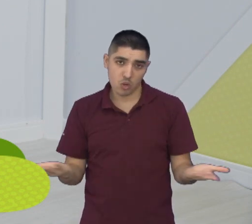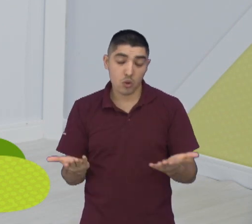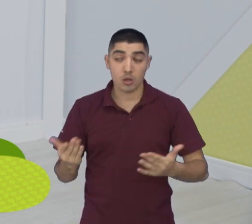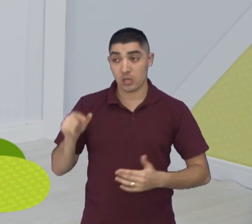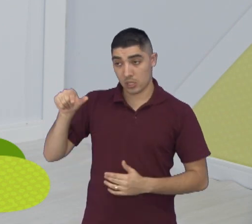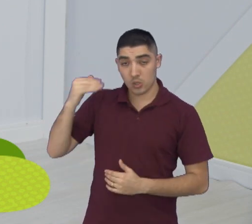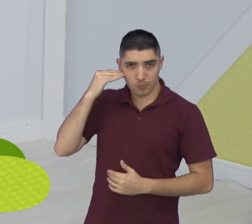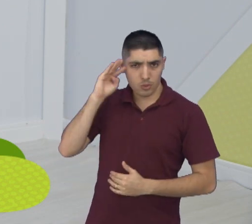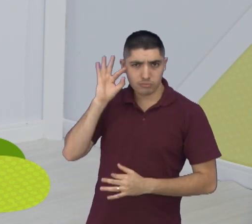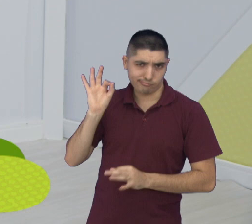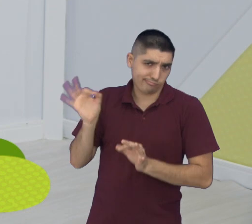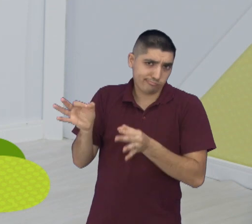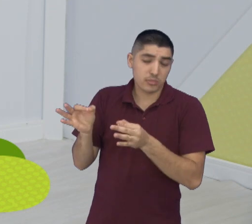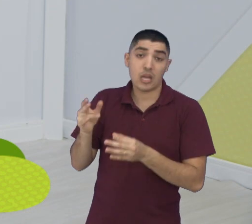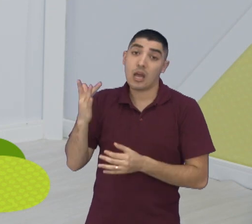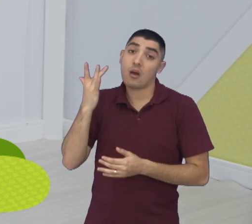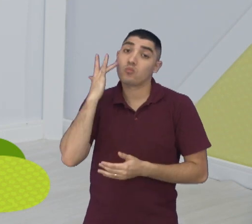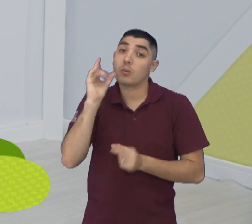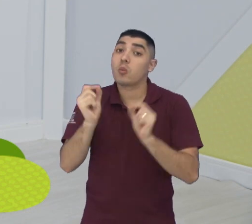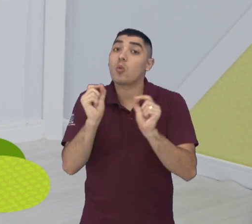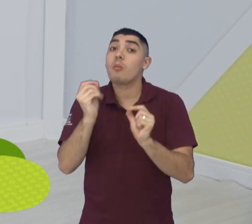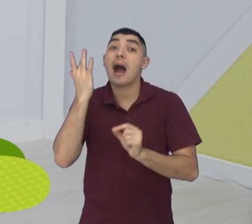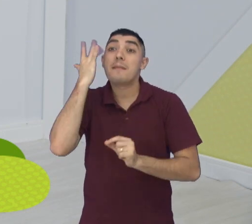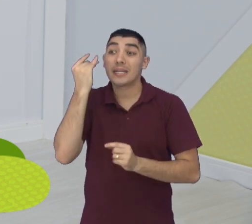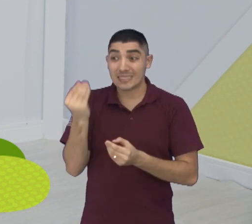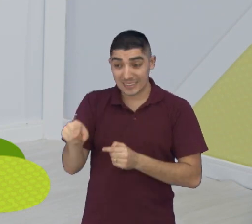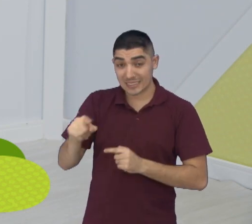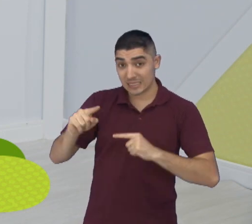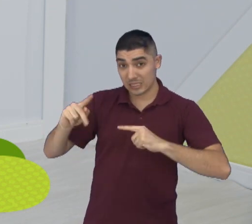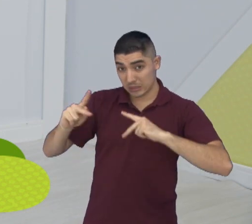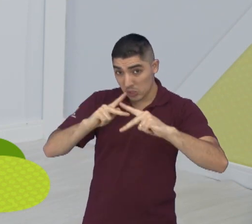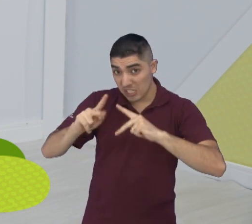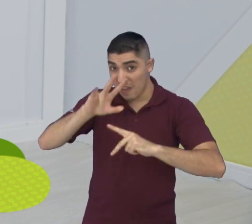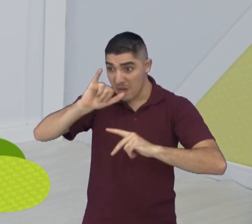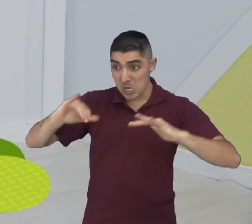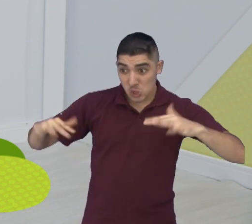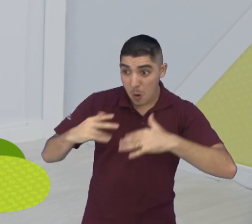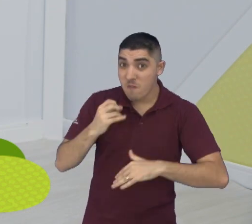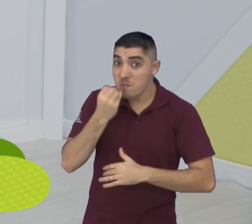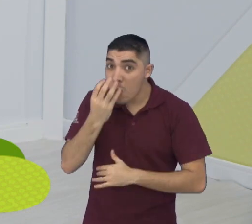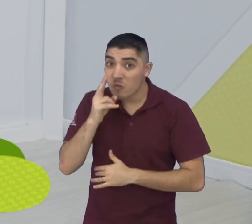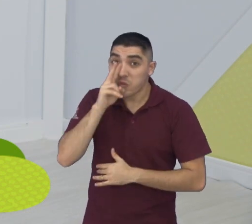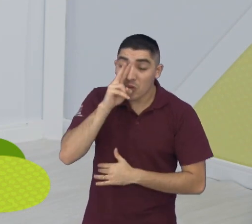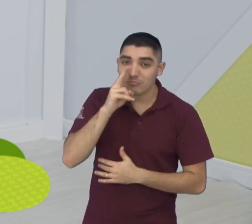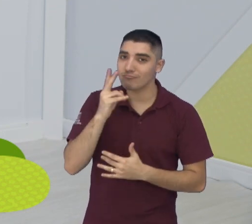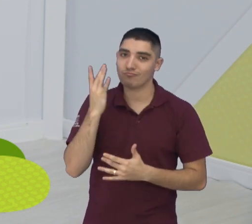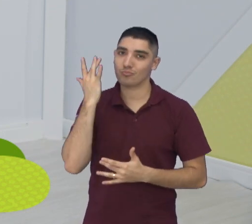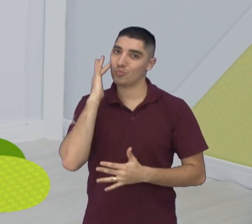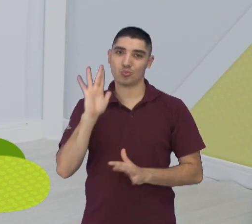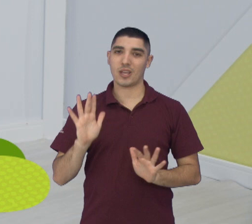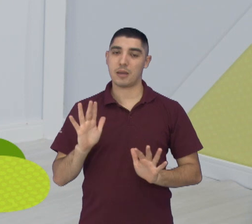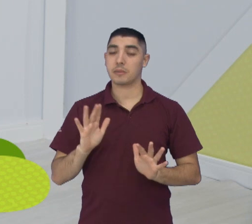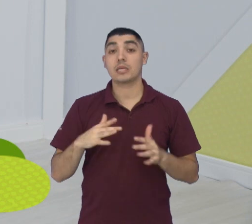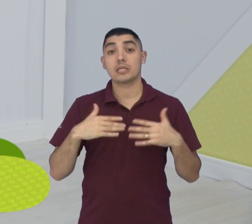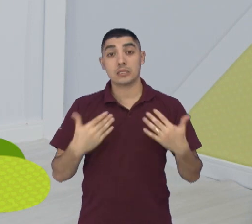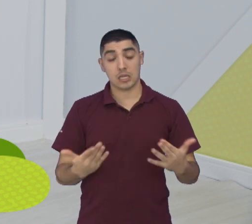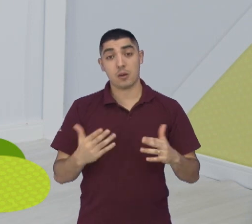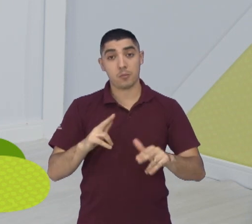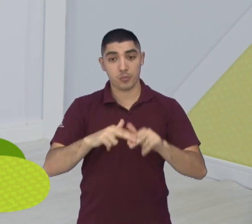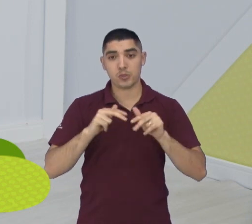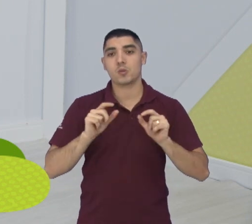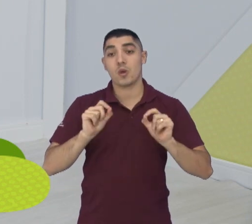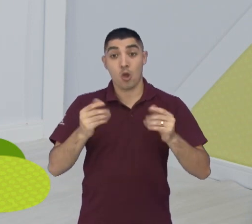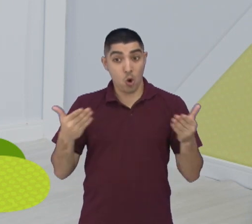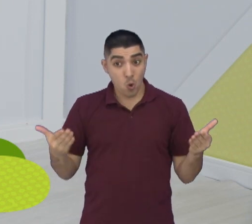verdade, a gente não sabe como é o time vai se comportar. Somente amanhã, pela manhã, o treino de ontem, que seria ontem e hoje, eles foram cancelar,